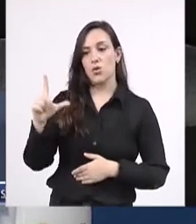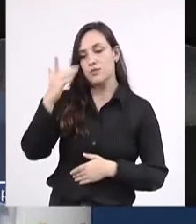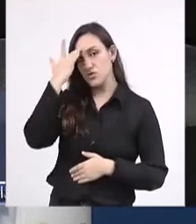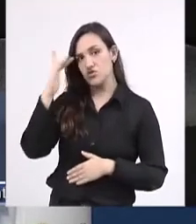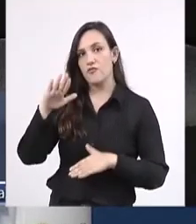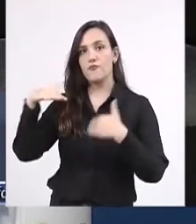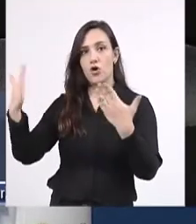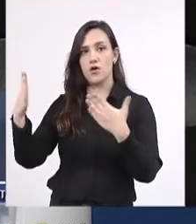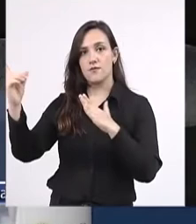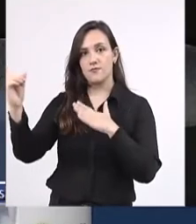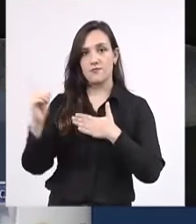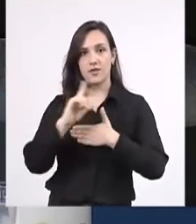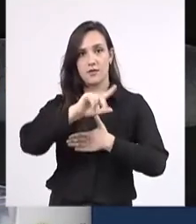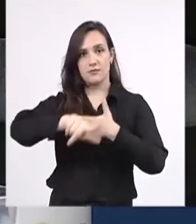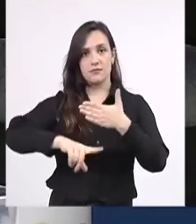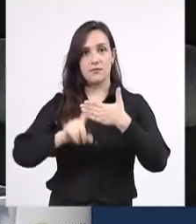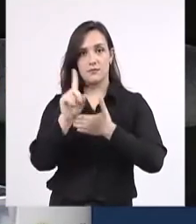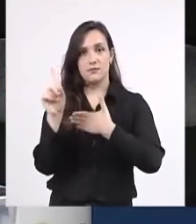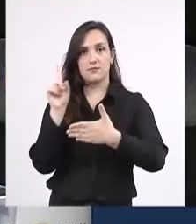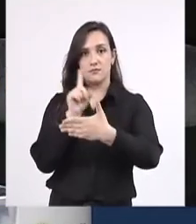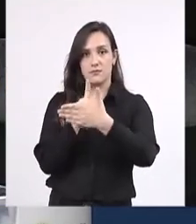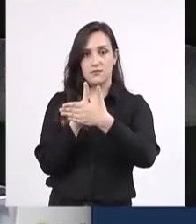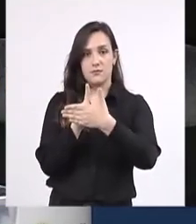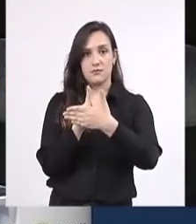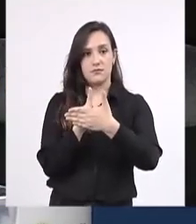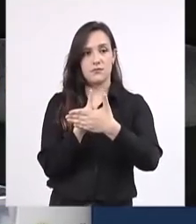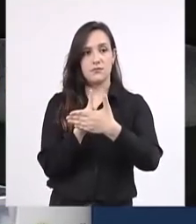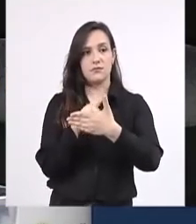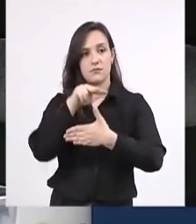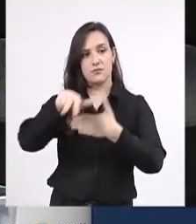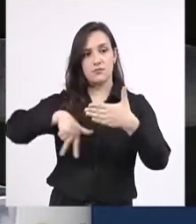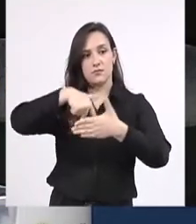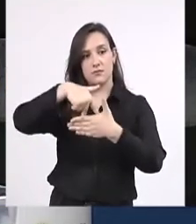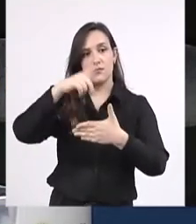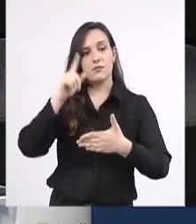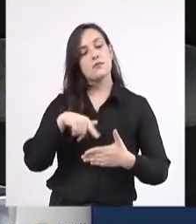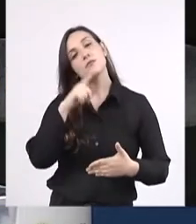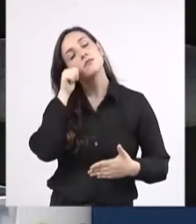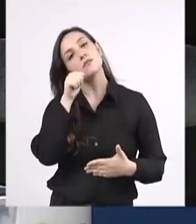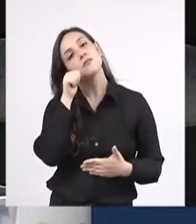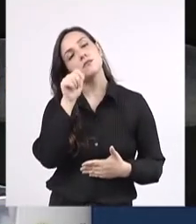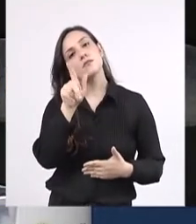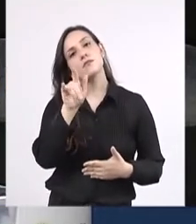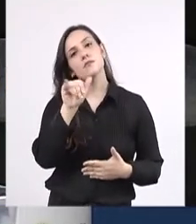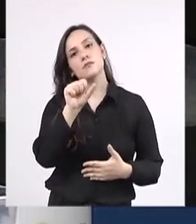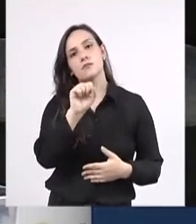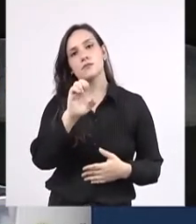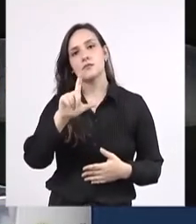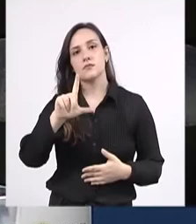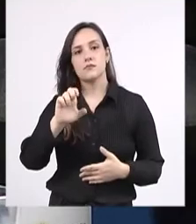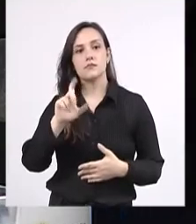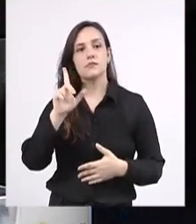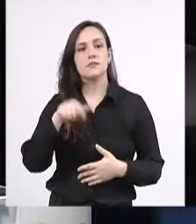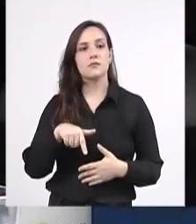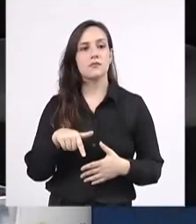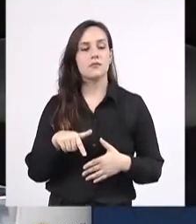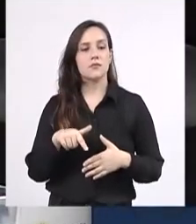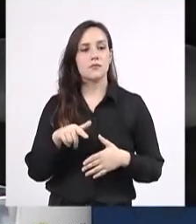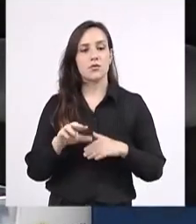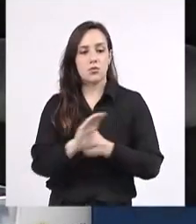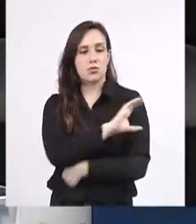Gostaria de convidar a doutora Gisele Marques, coordenadora do movimento de jurista pela democracia,